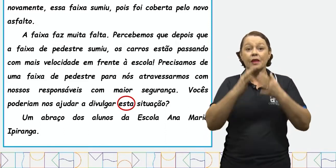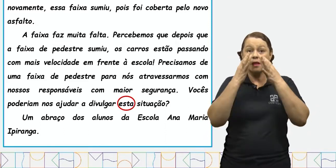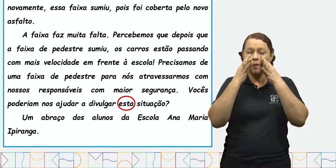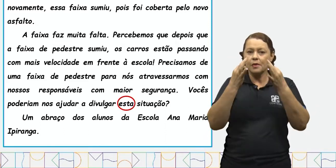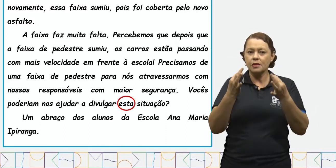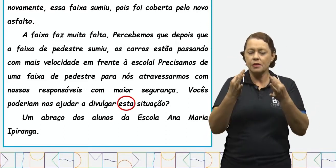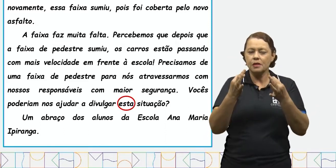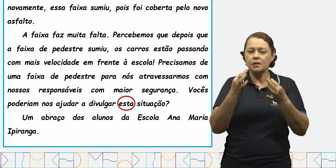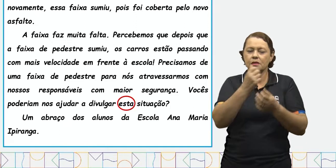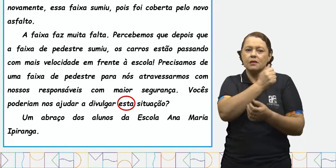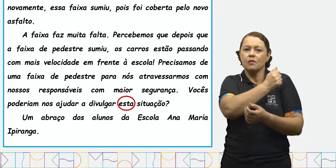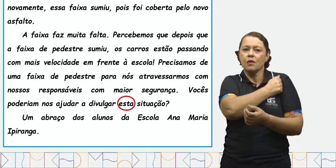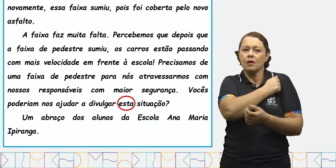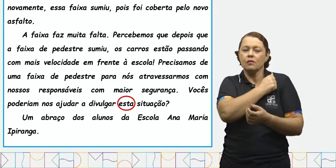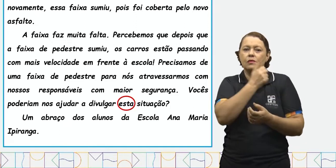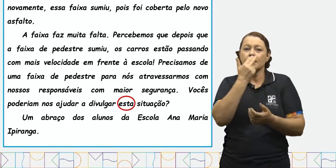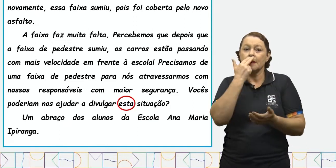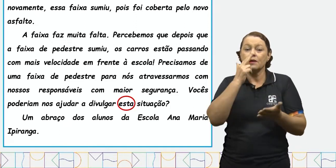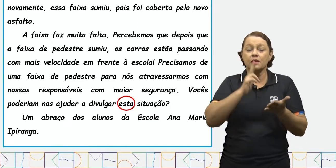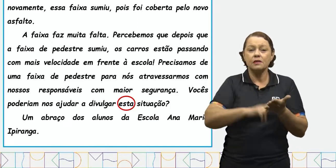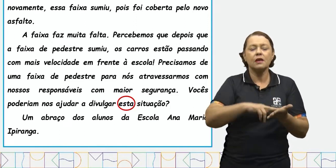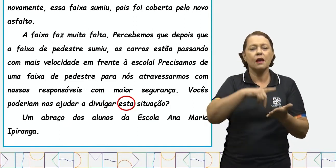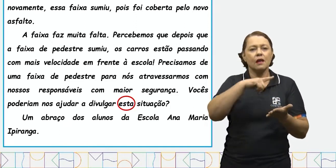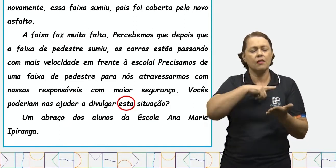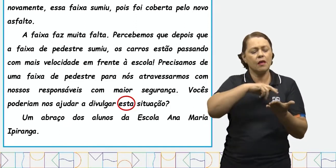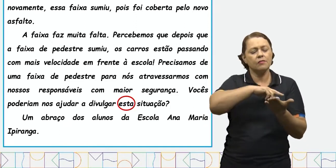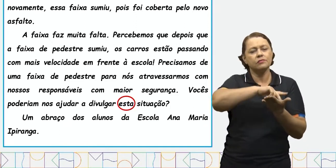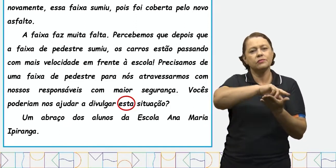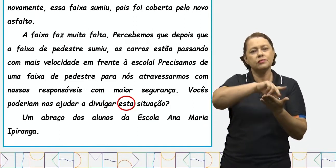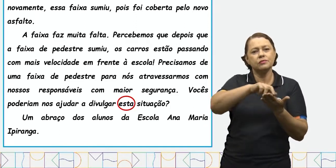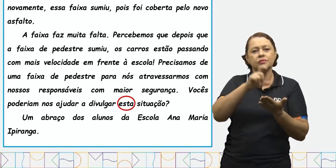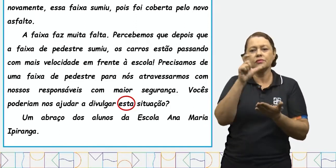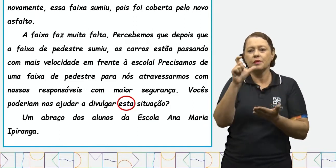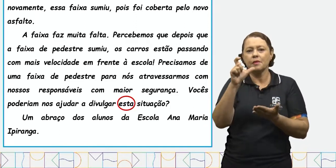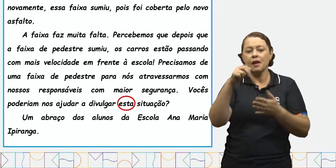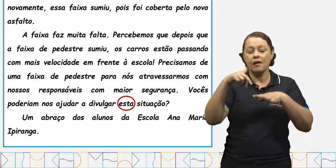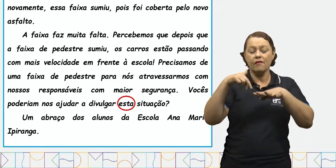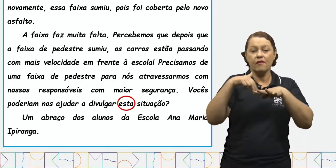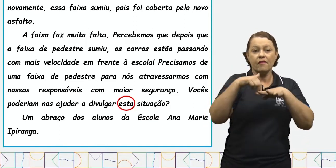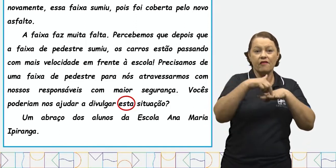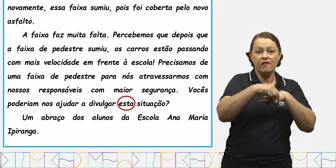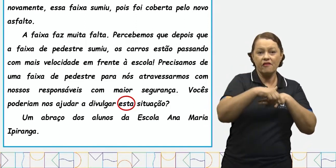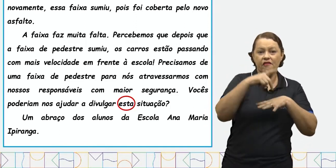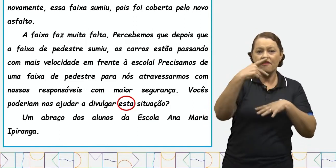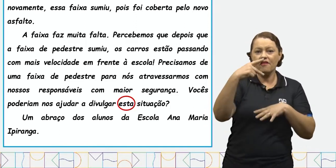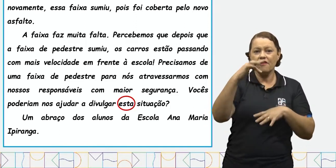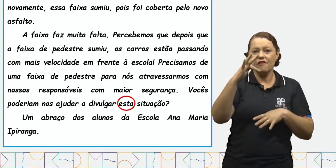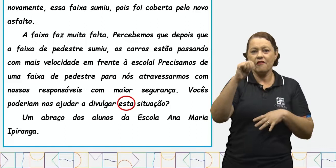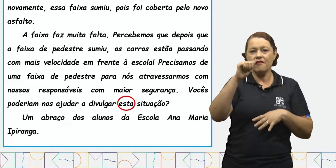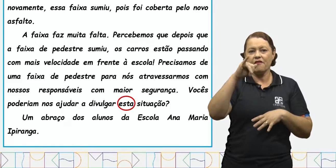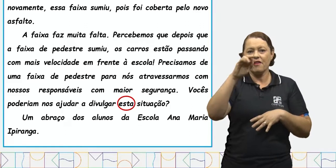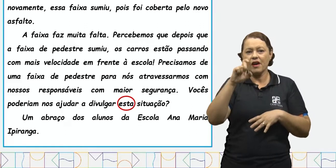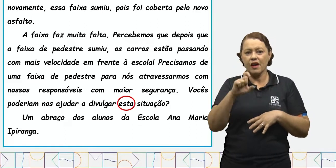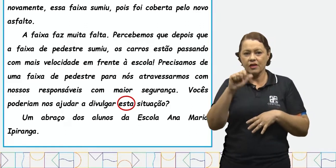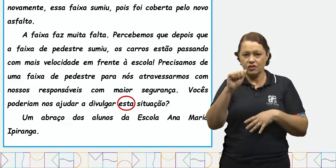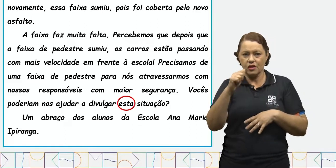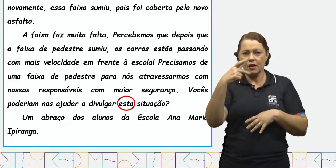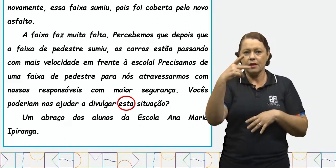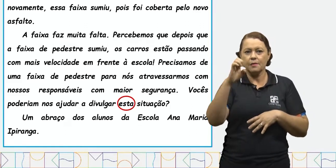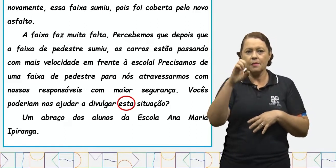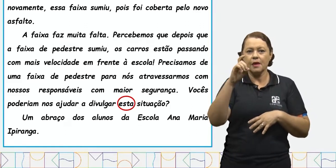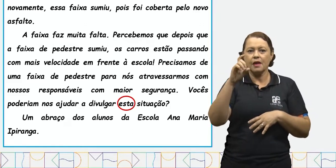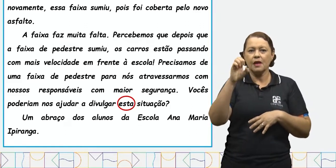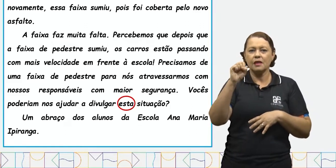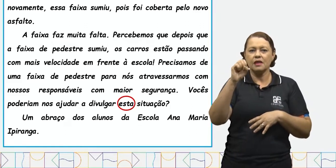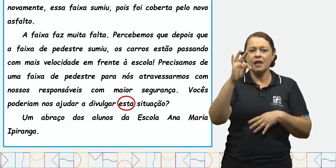esta carta aparecem por diversas vezes as palavras faixa e pedestre. Por isso, o uso dos